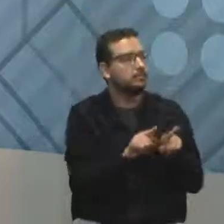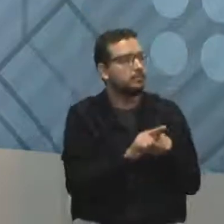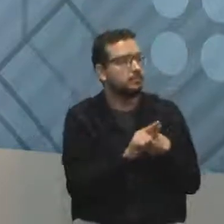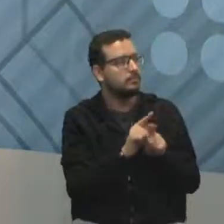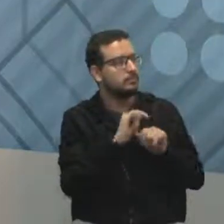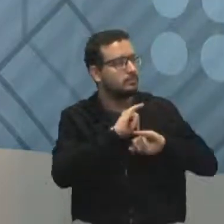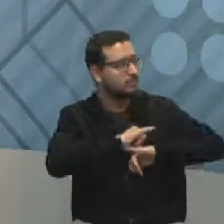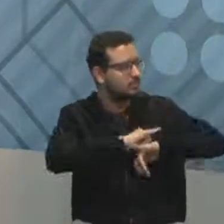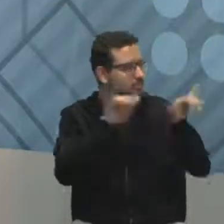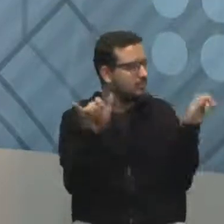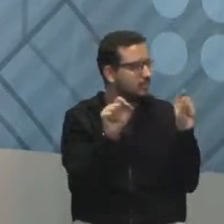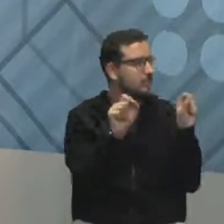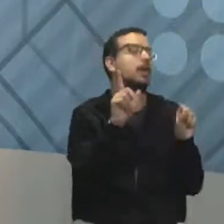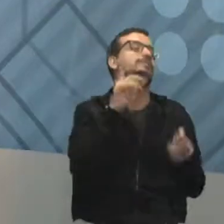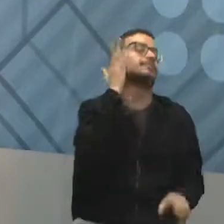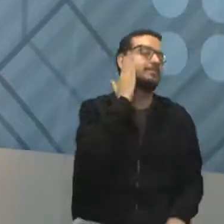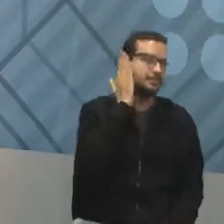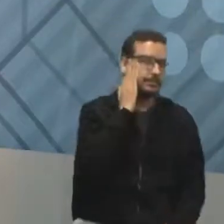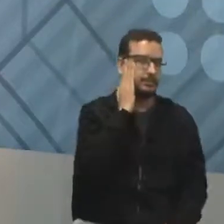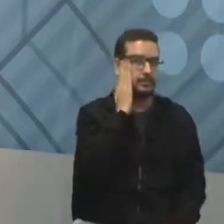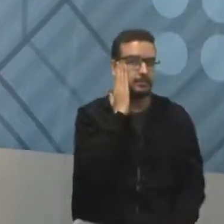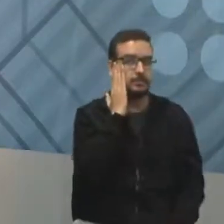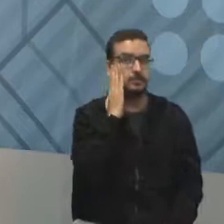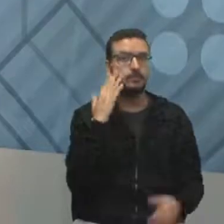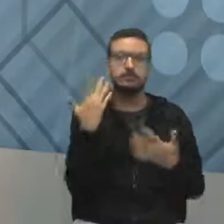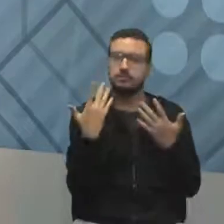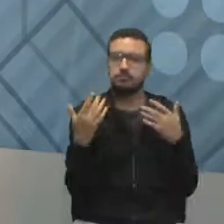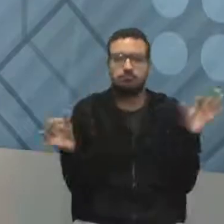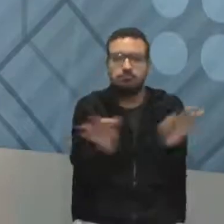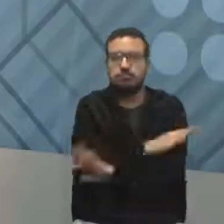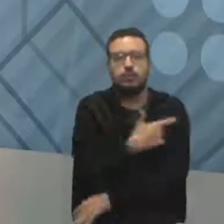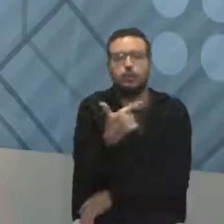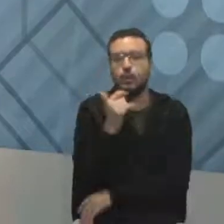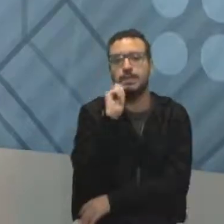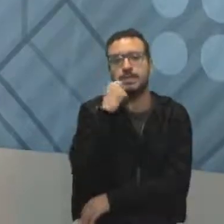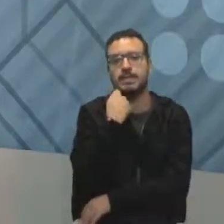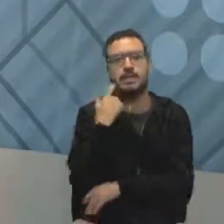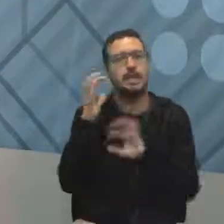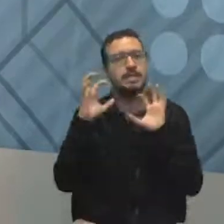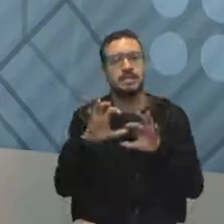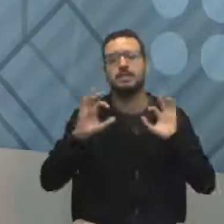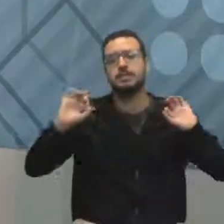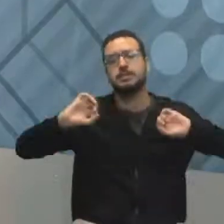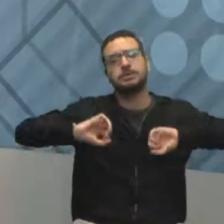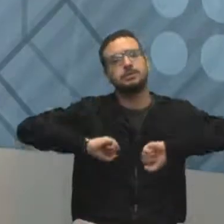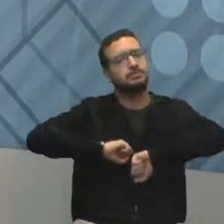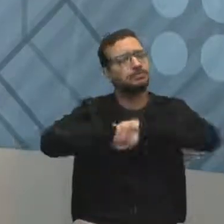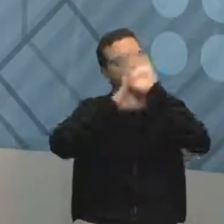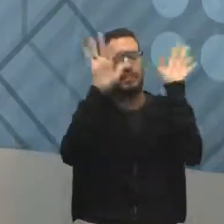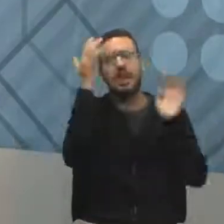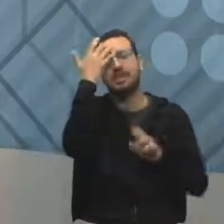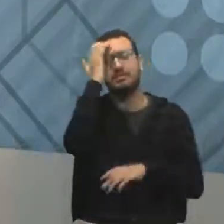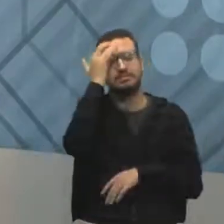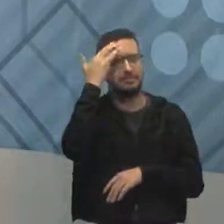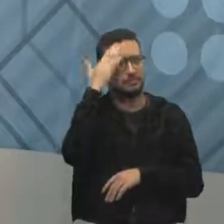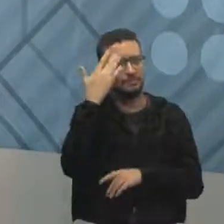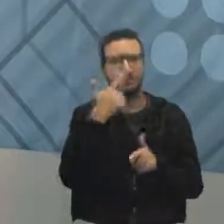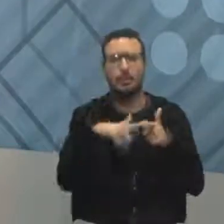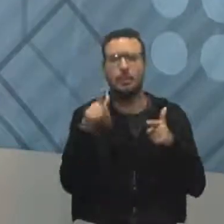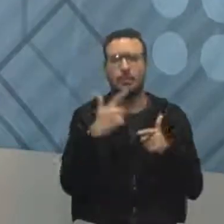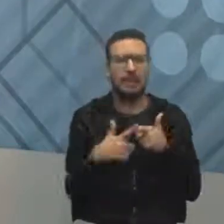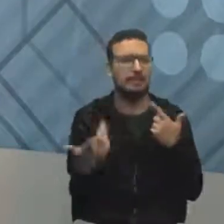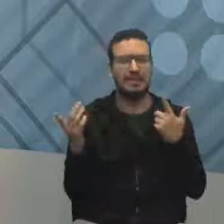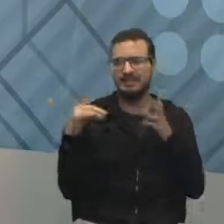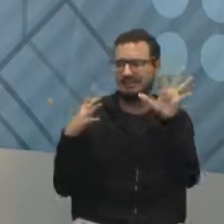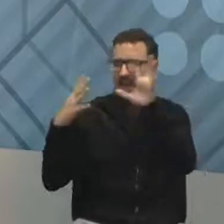são as pessoas que precisam de informação dele. Pronto, não tem mais segredo. Resolveu um monte de problema de relação, de